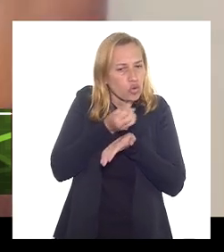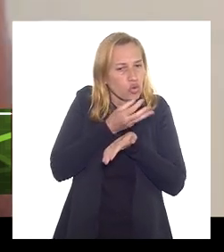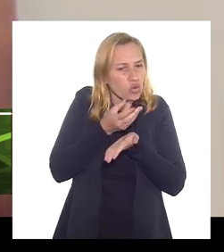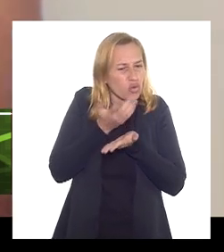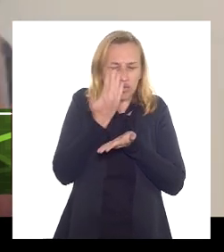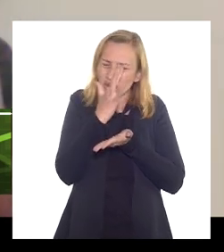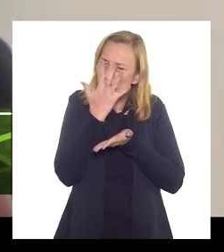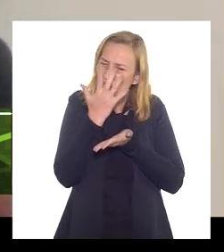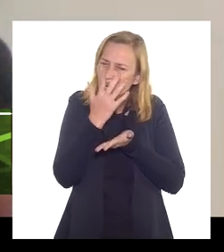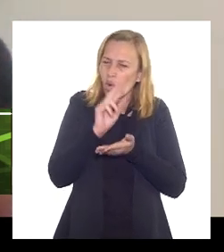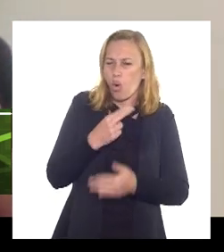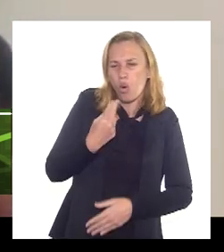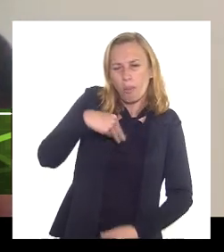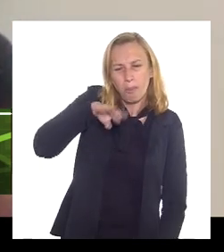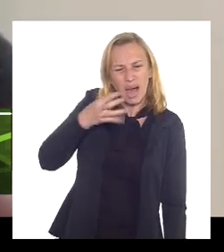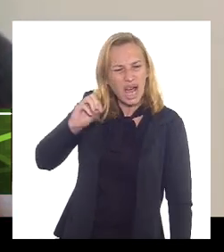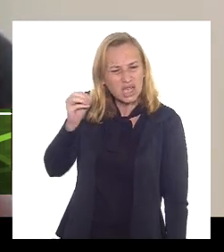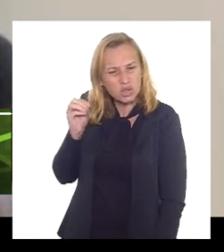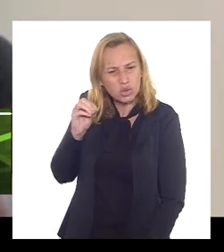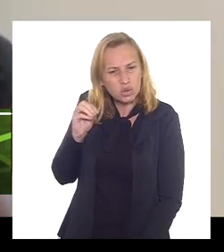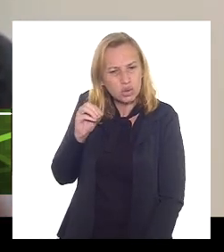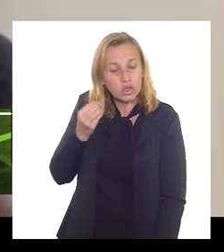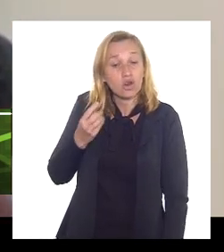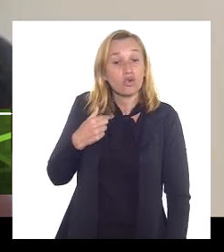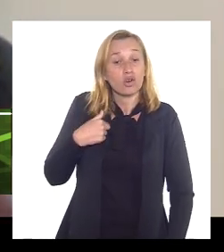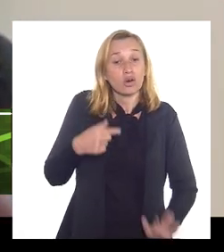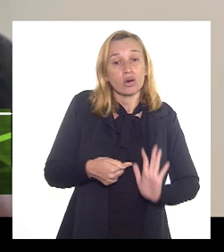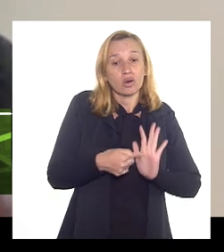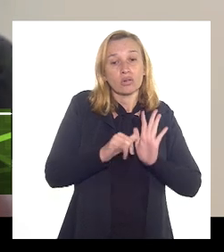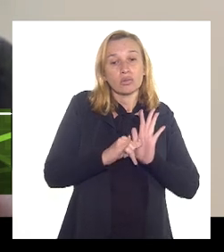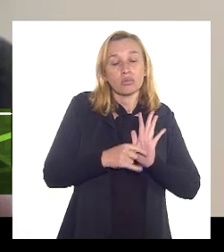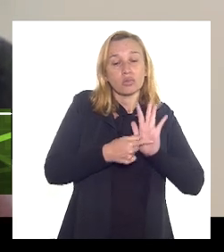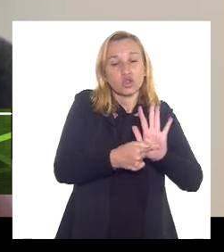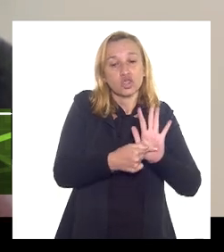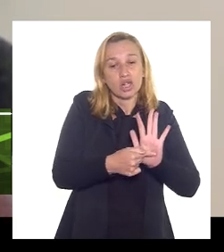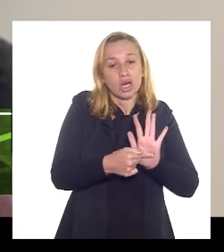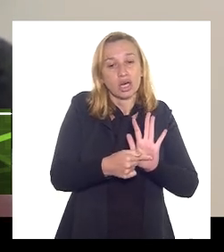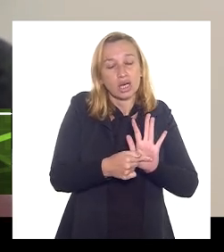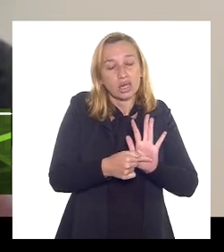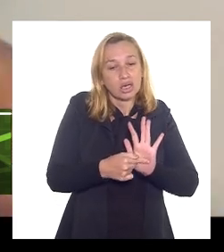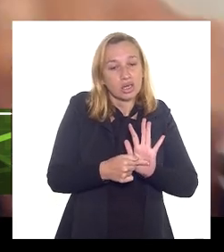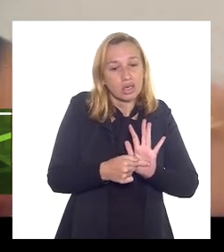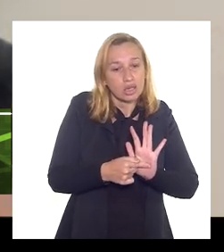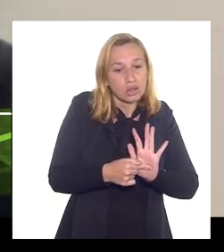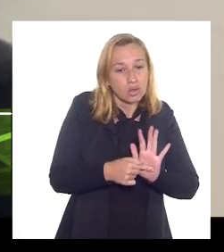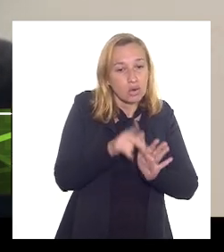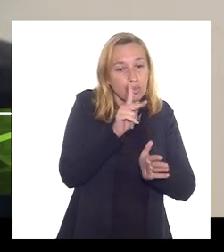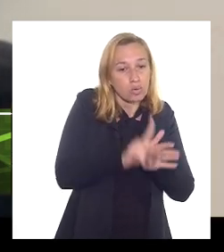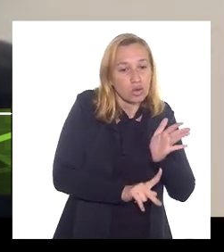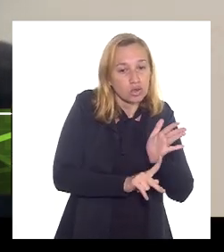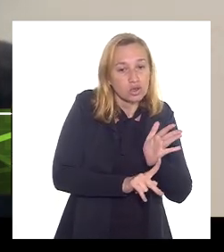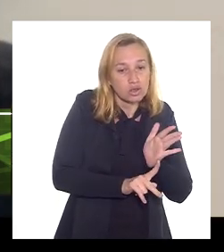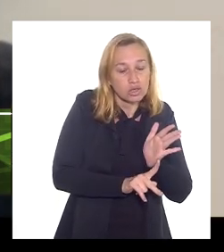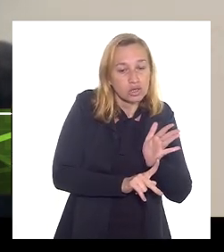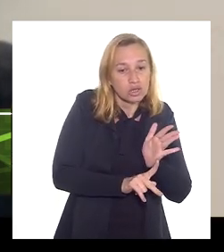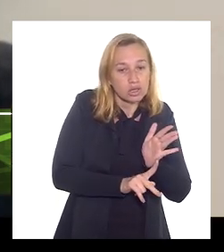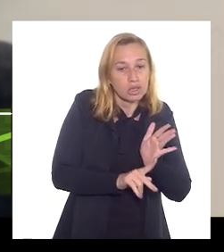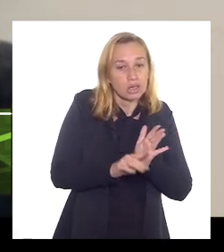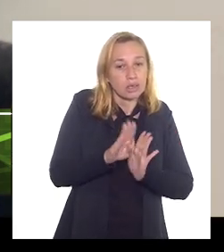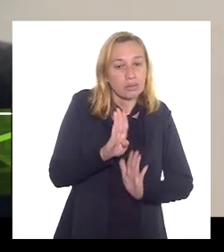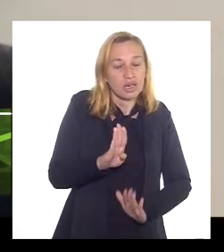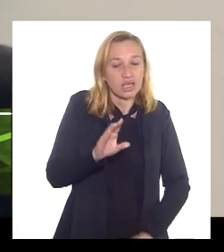fevereiro ou março não me lembro agora foi publicado sobre o projeto do BMC 33